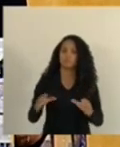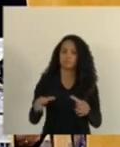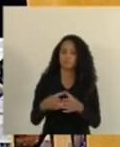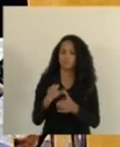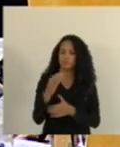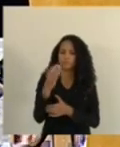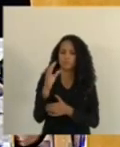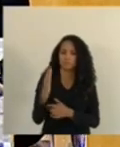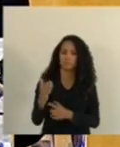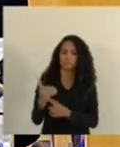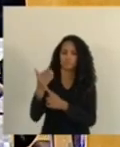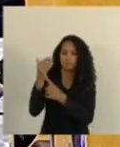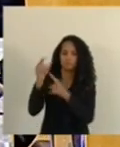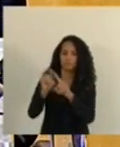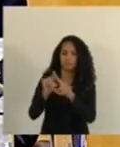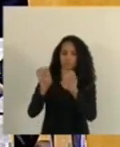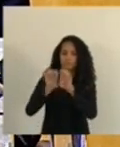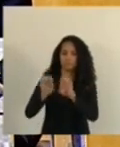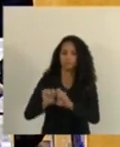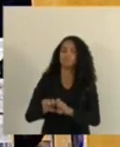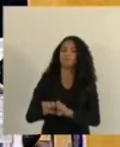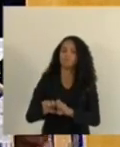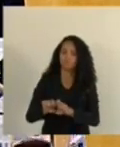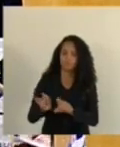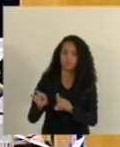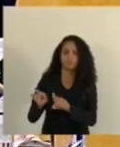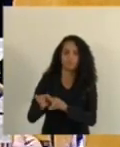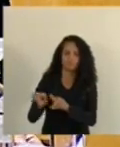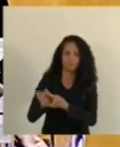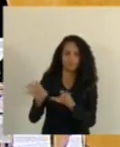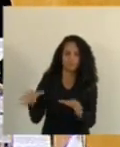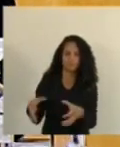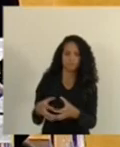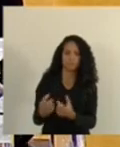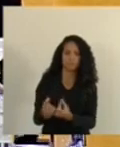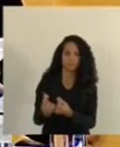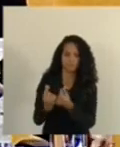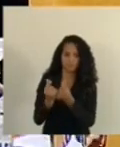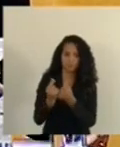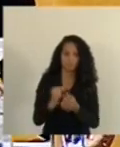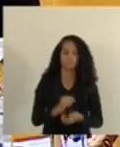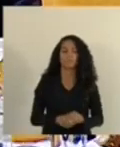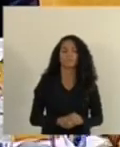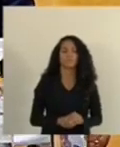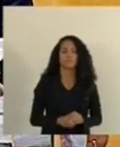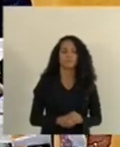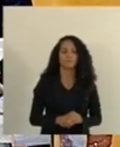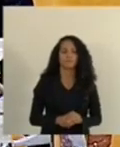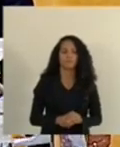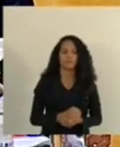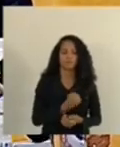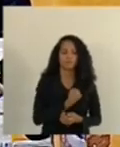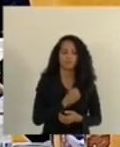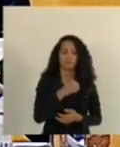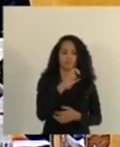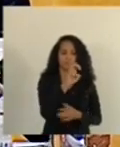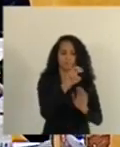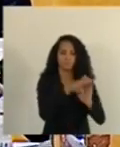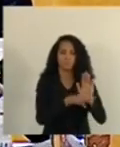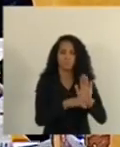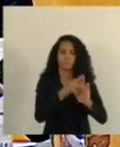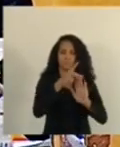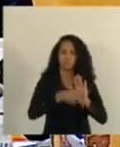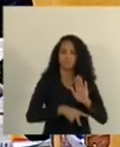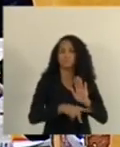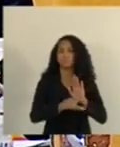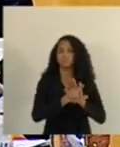Ciência, Tecnologia, Infraestrutura e também a Comissão de Finanças. Quinto item da pauta, Projeto de Lei